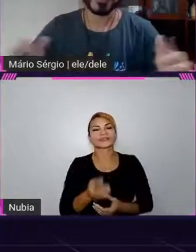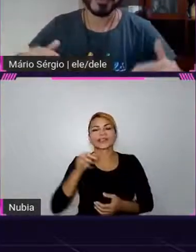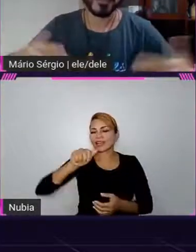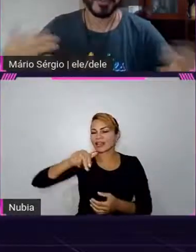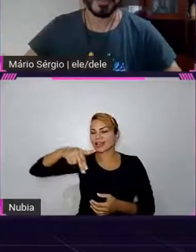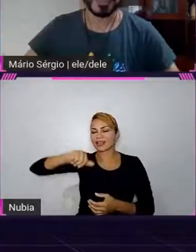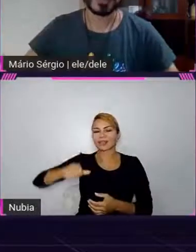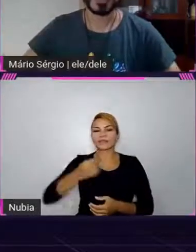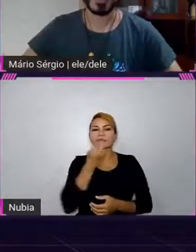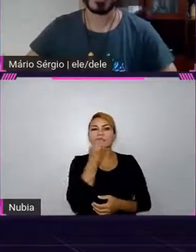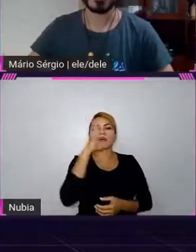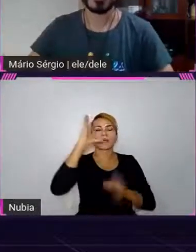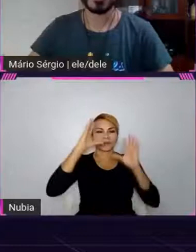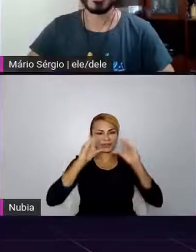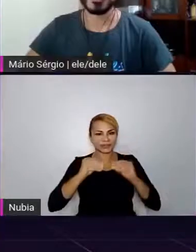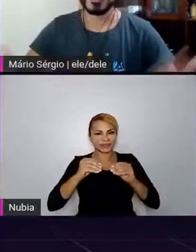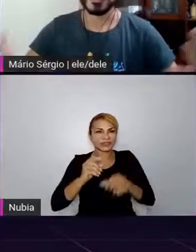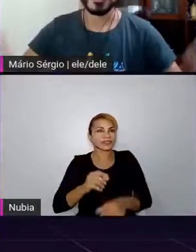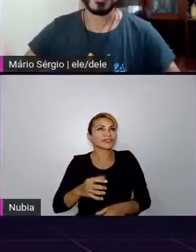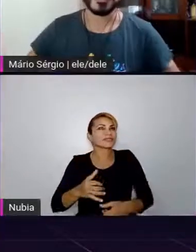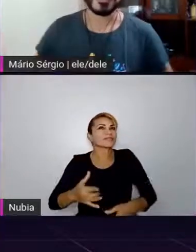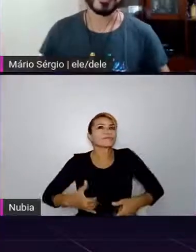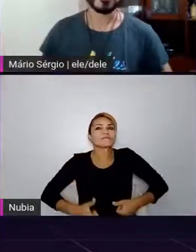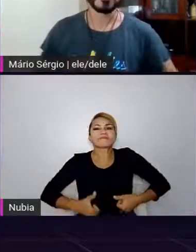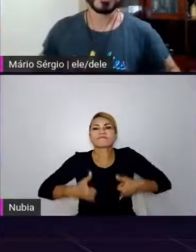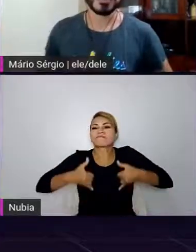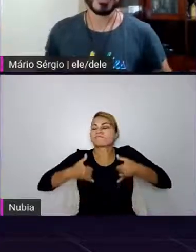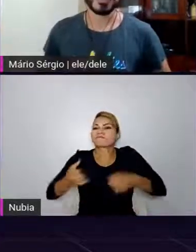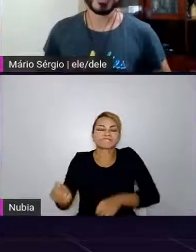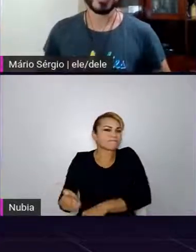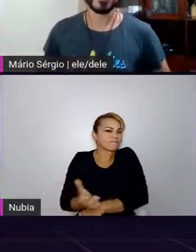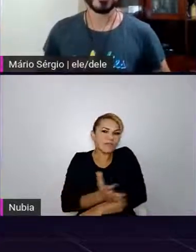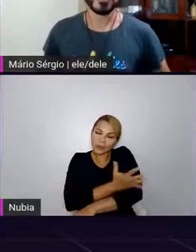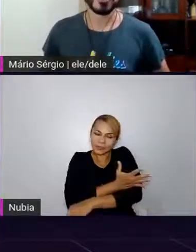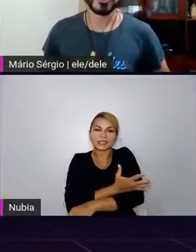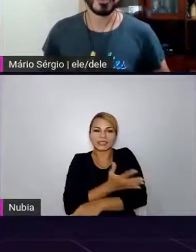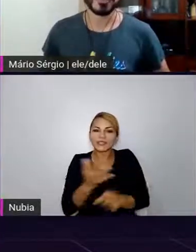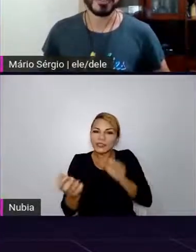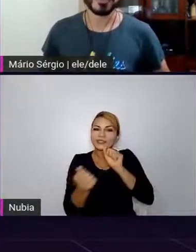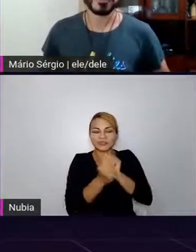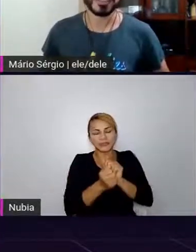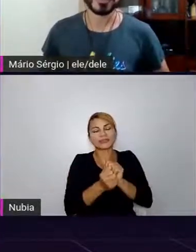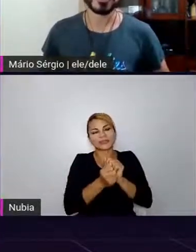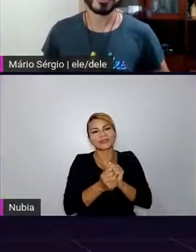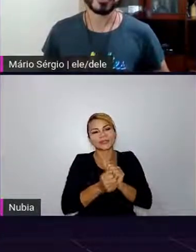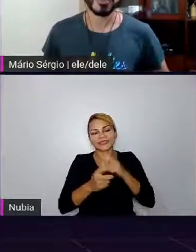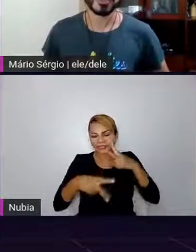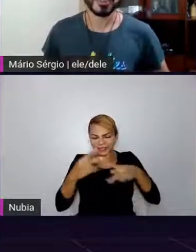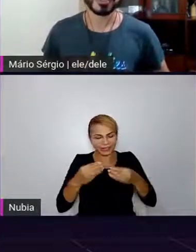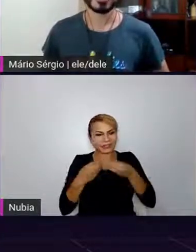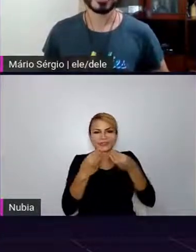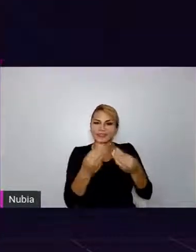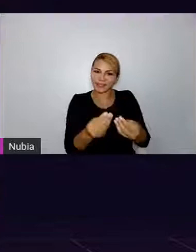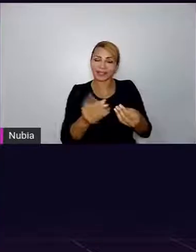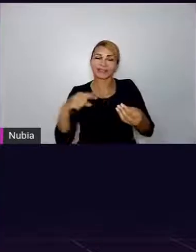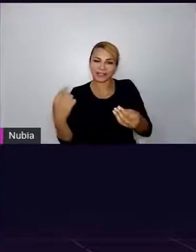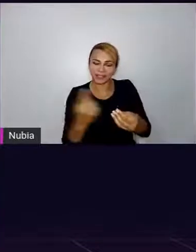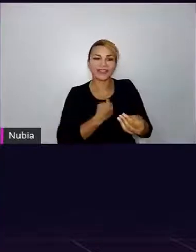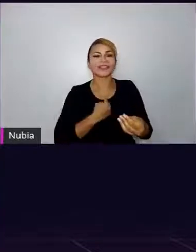estar aqui com você, eu vou me retirar e nos presentei aí com o seu keynote na Python Brasil. Boa sorte.